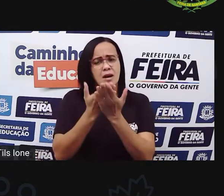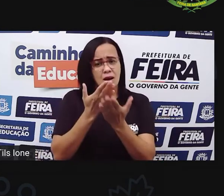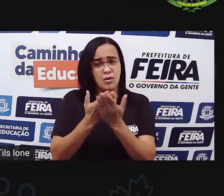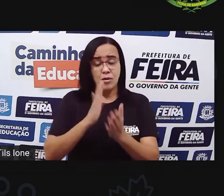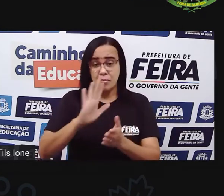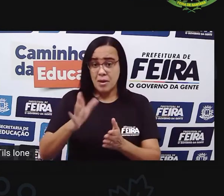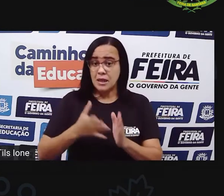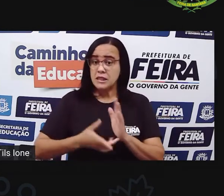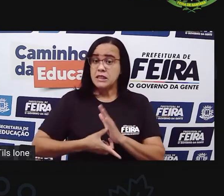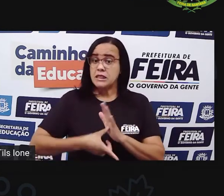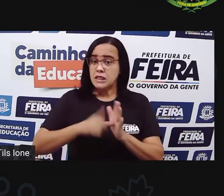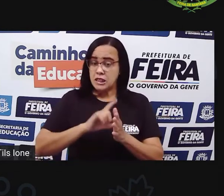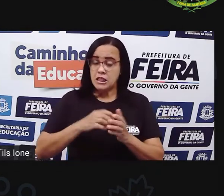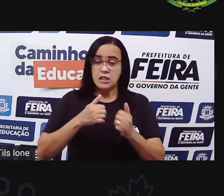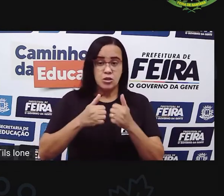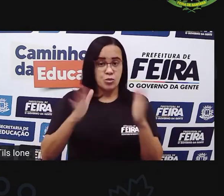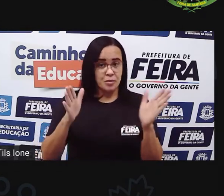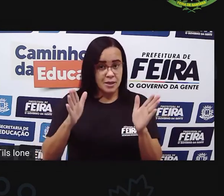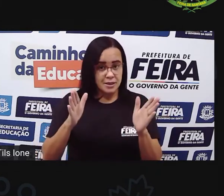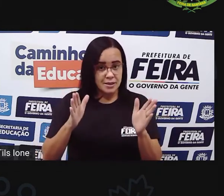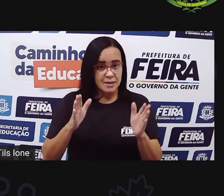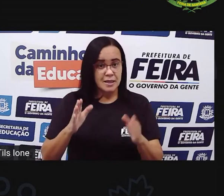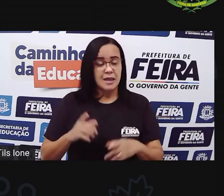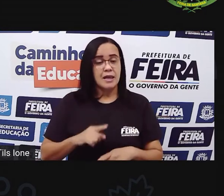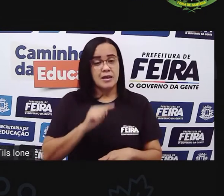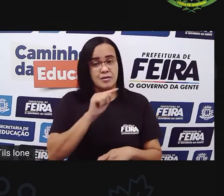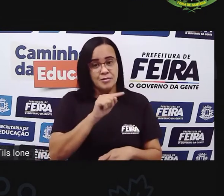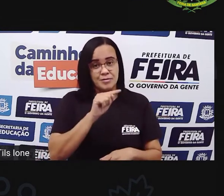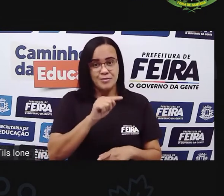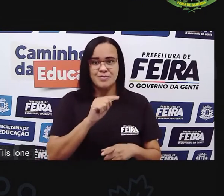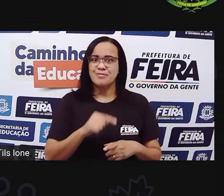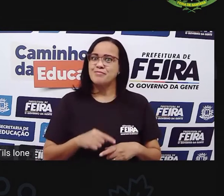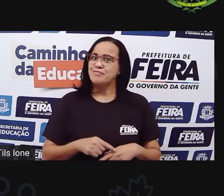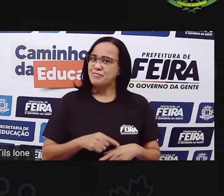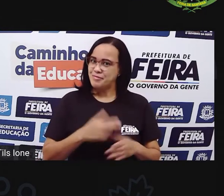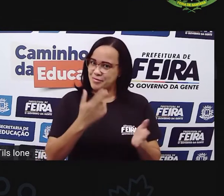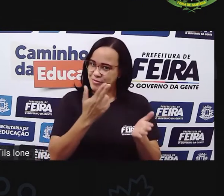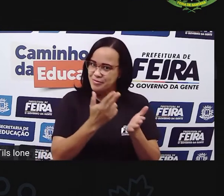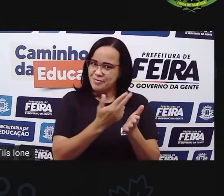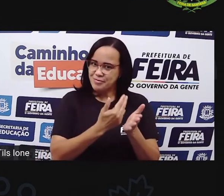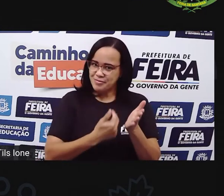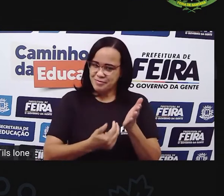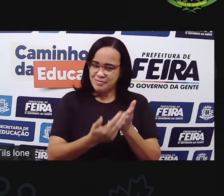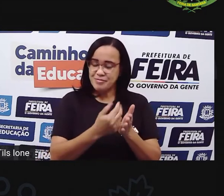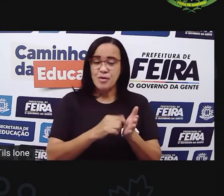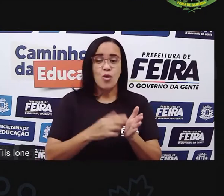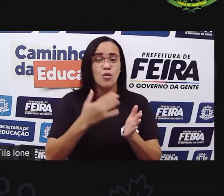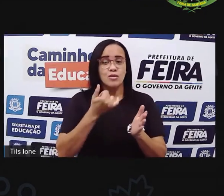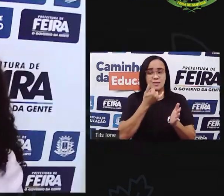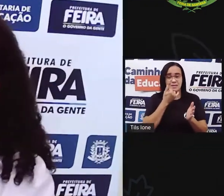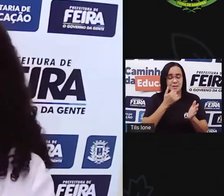começar, na verdade, nossa aula, a gente vai fazer a leitura desse livro. Olha,